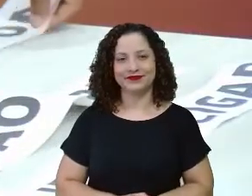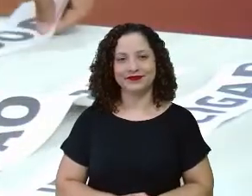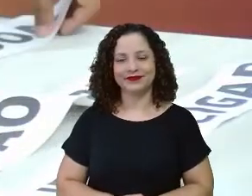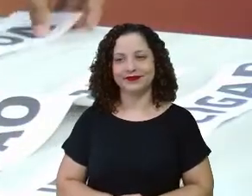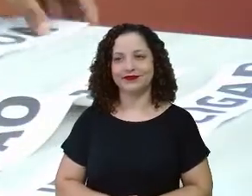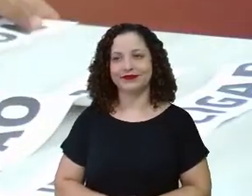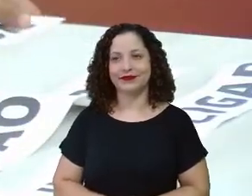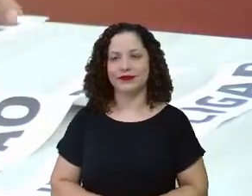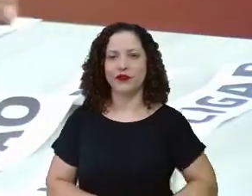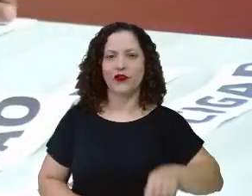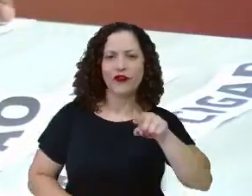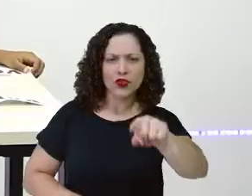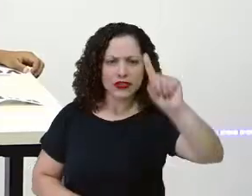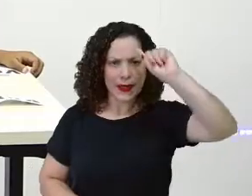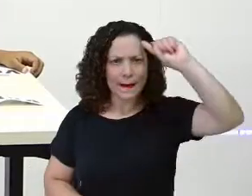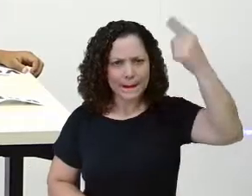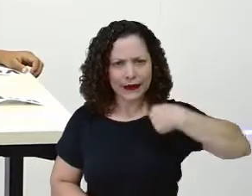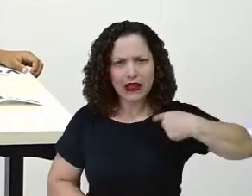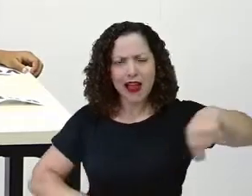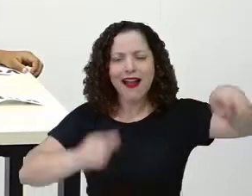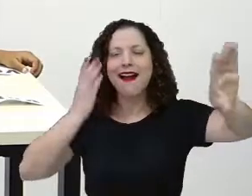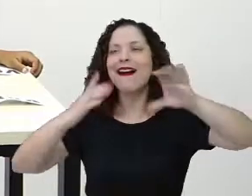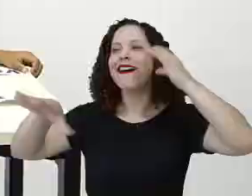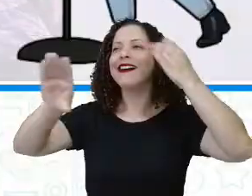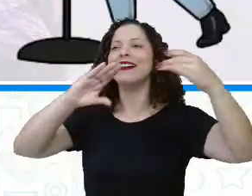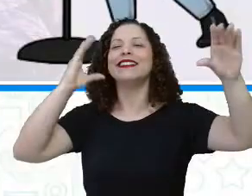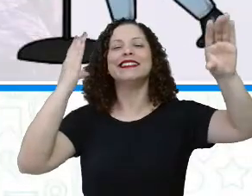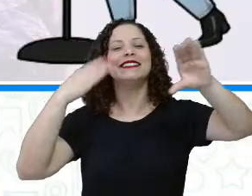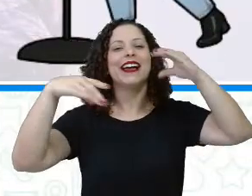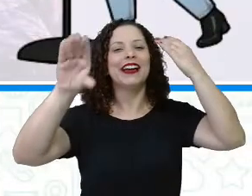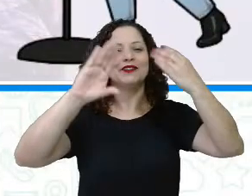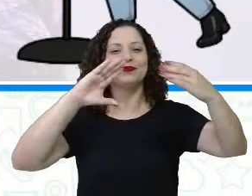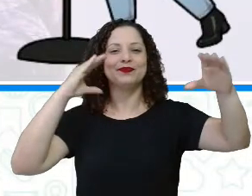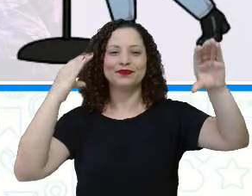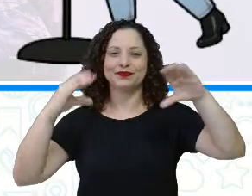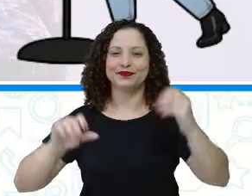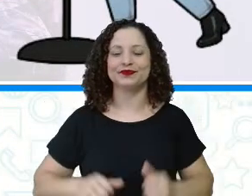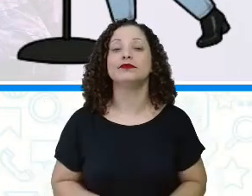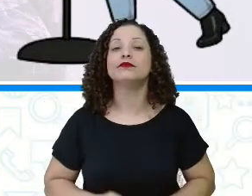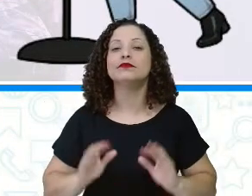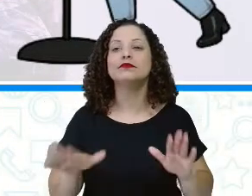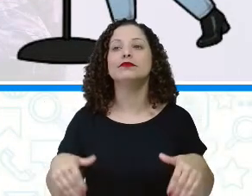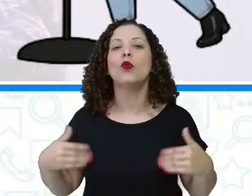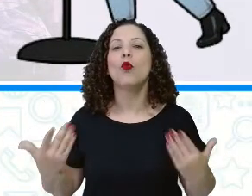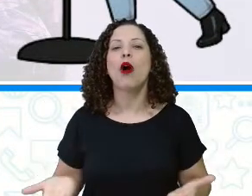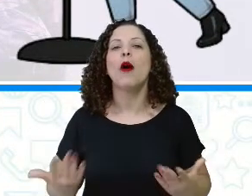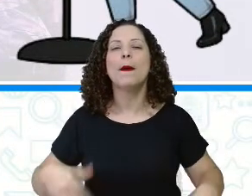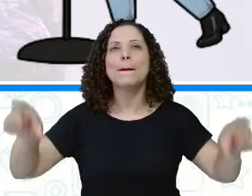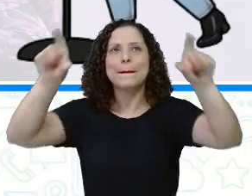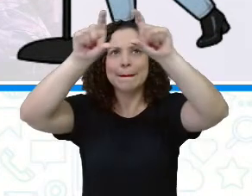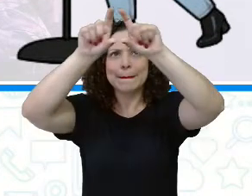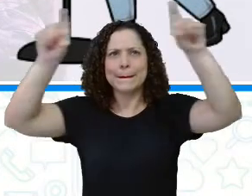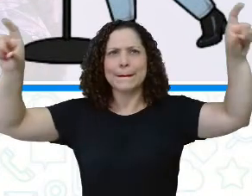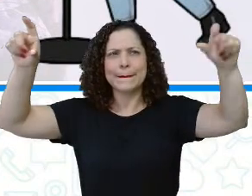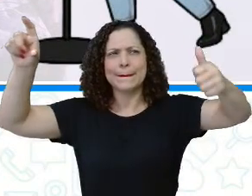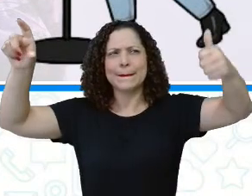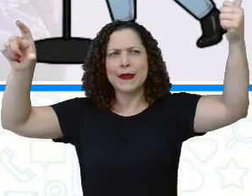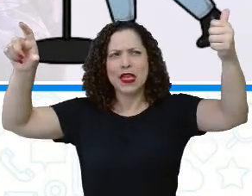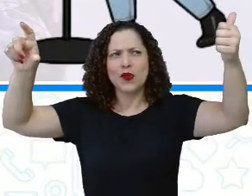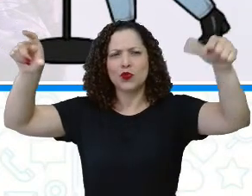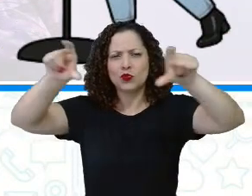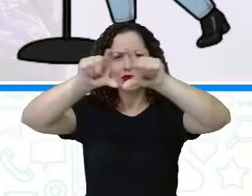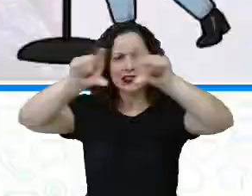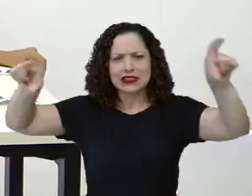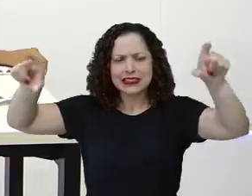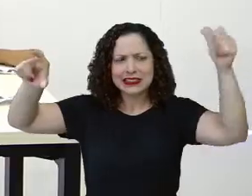Você me mandou cantar! Ah! Você me mandou cantar! Tá no primeiro verso? O segundo? O